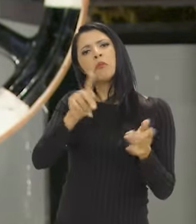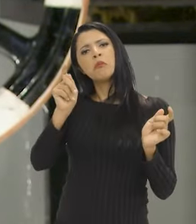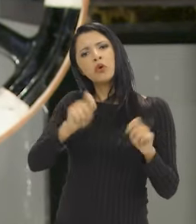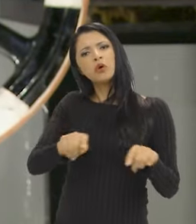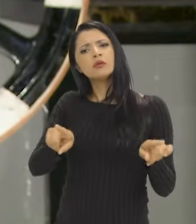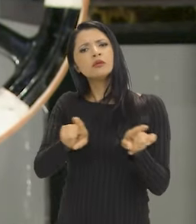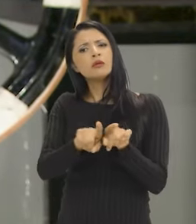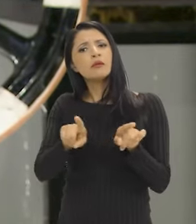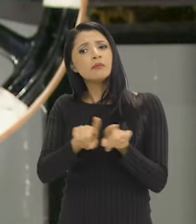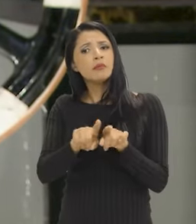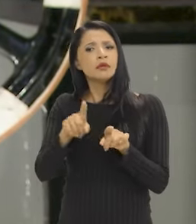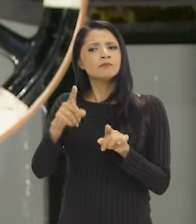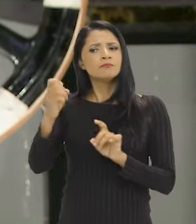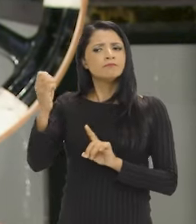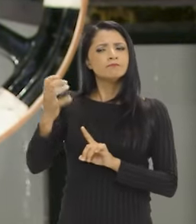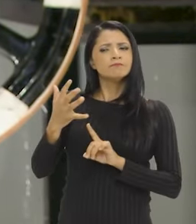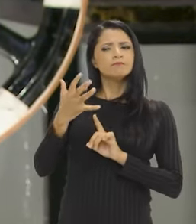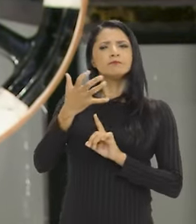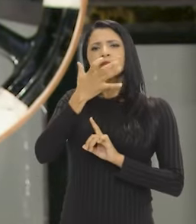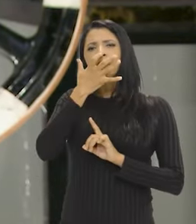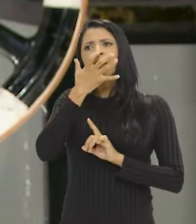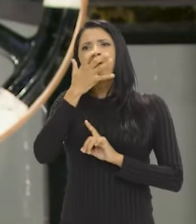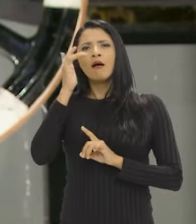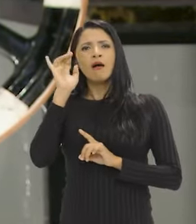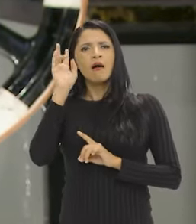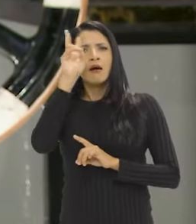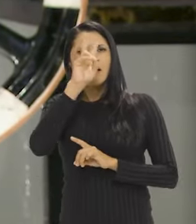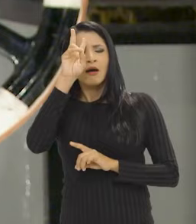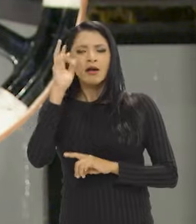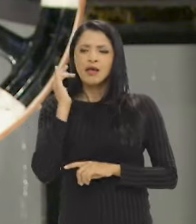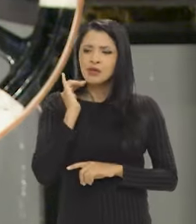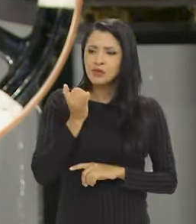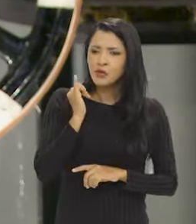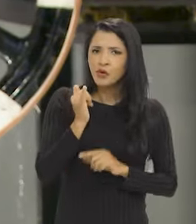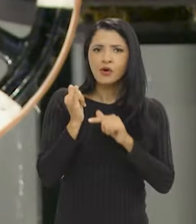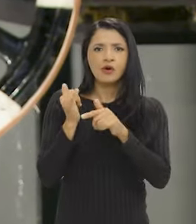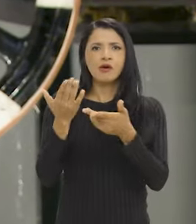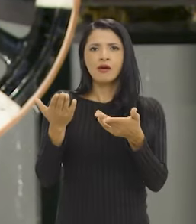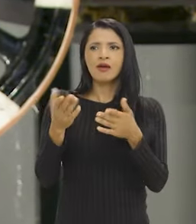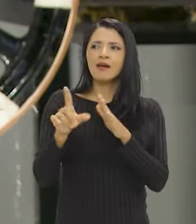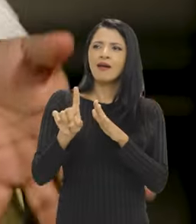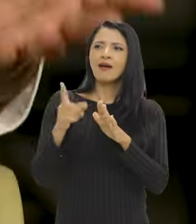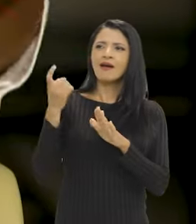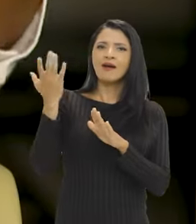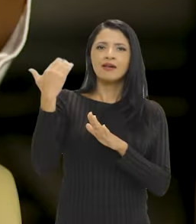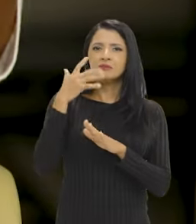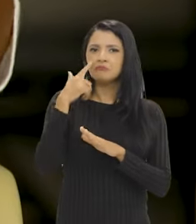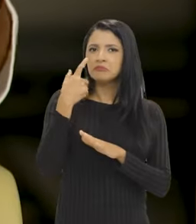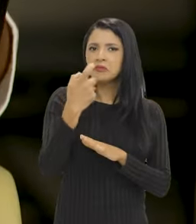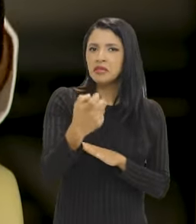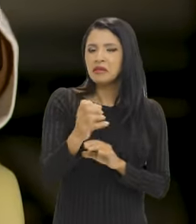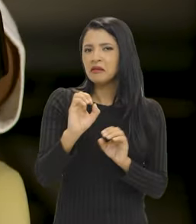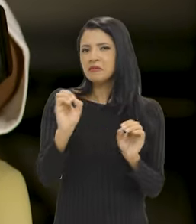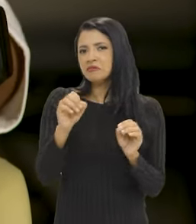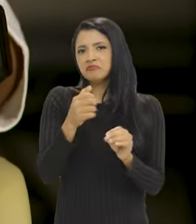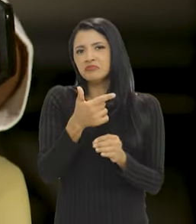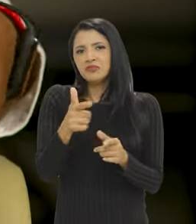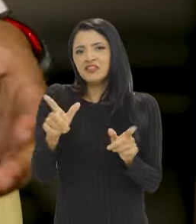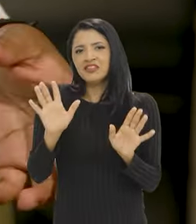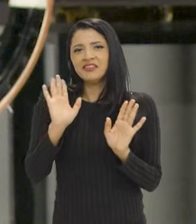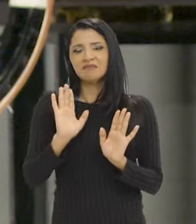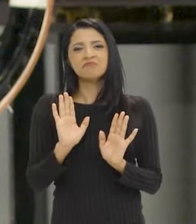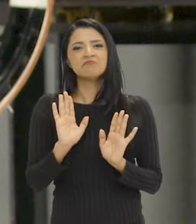contrapelo pode, inclusive, iluminar histórias que não necessariamente eram do interesse